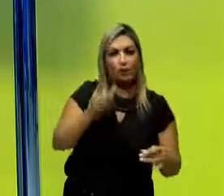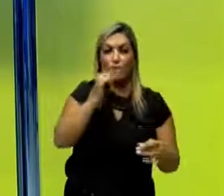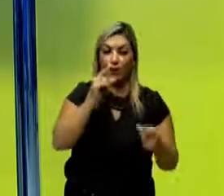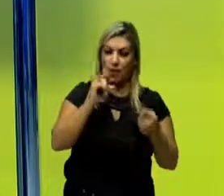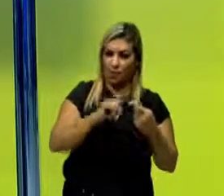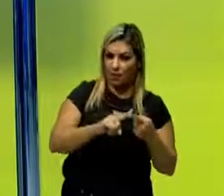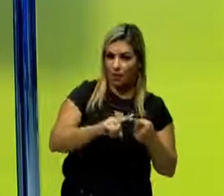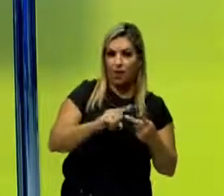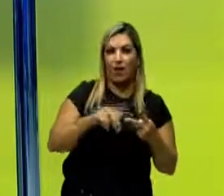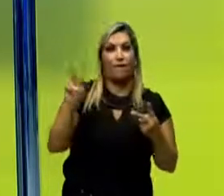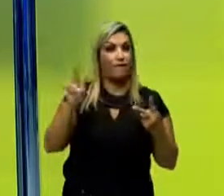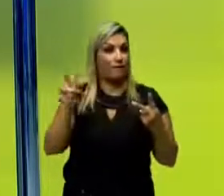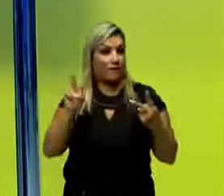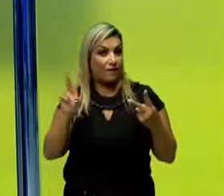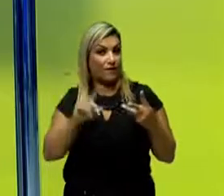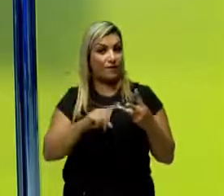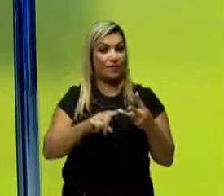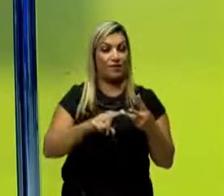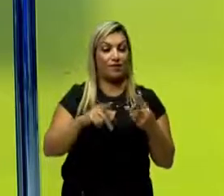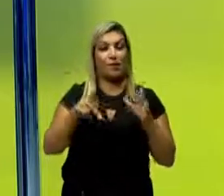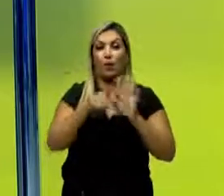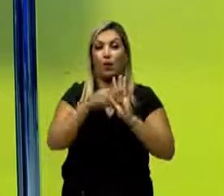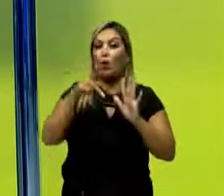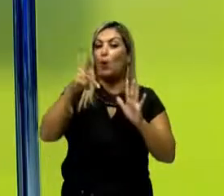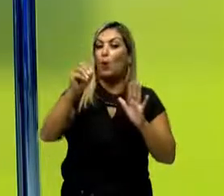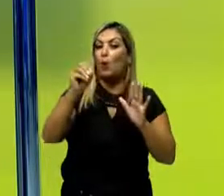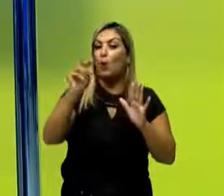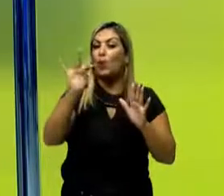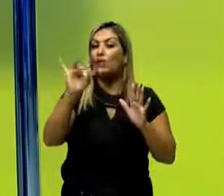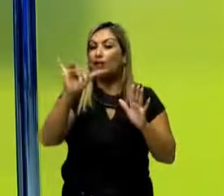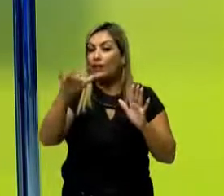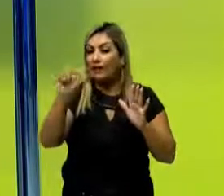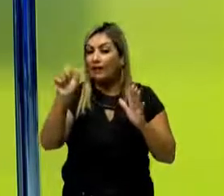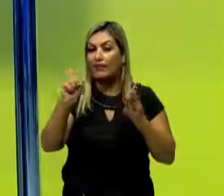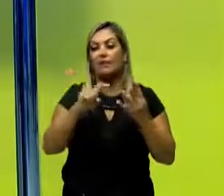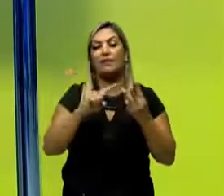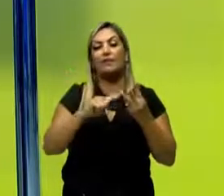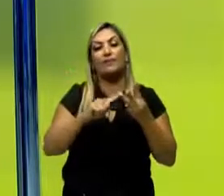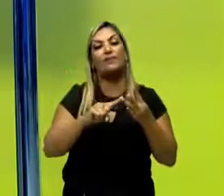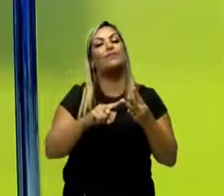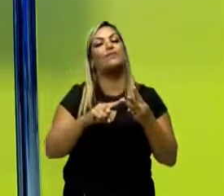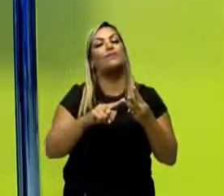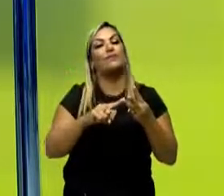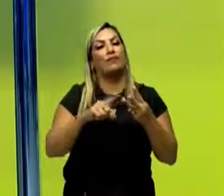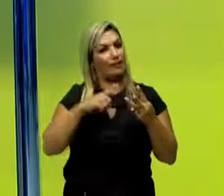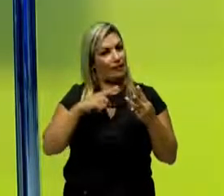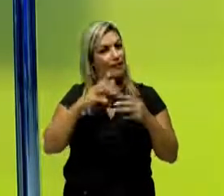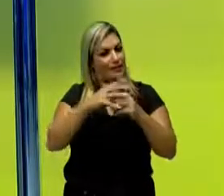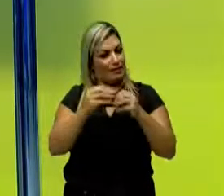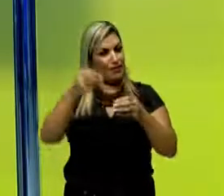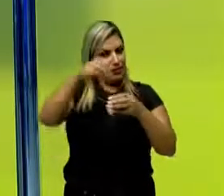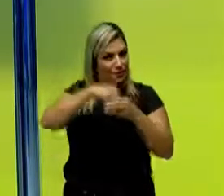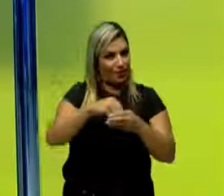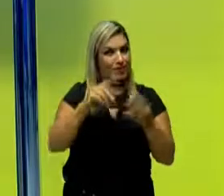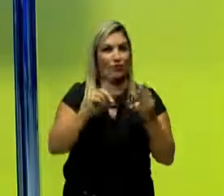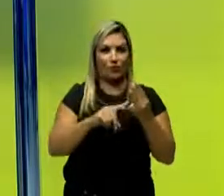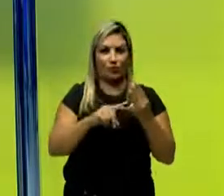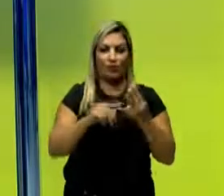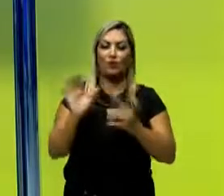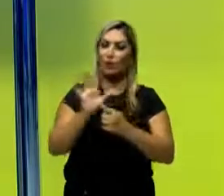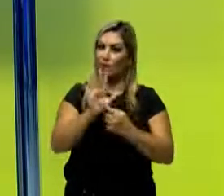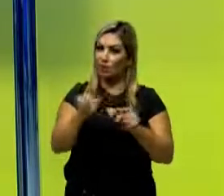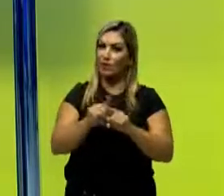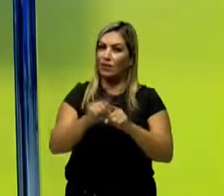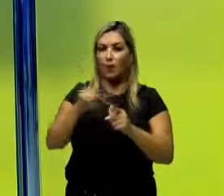um pouquinho sobre vitaminas, proteínas, que também são grandes, são muito abundantes na nossa célula. E vou trazer para